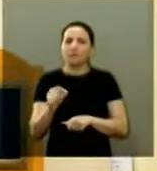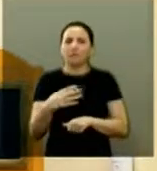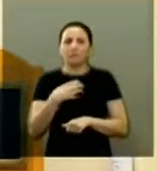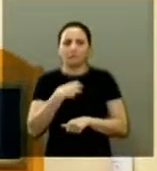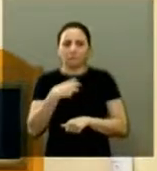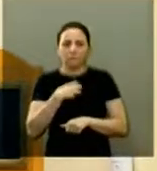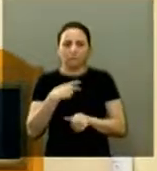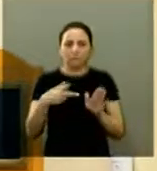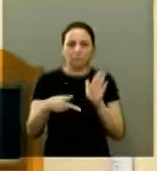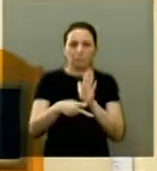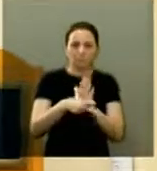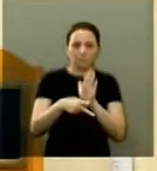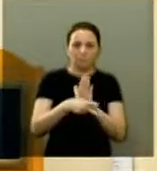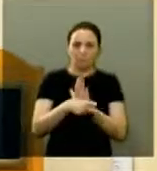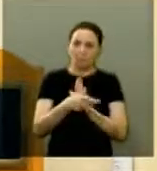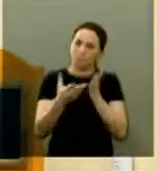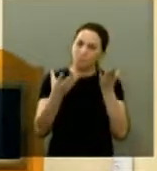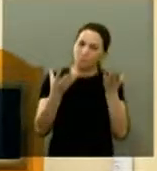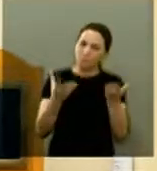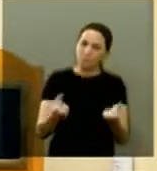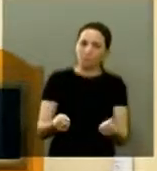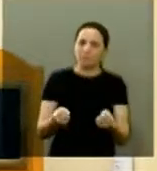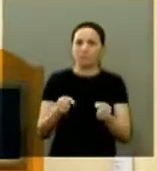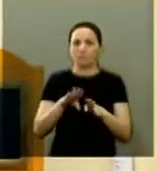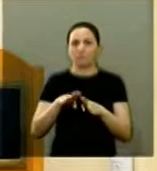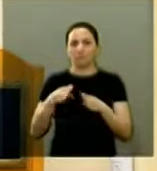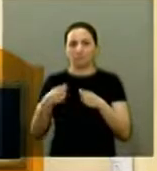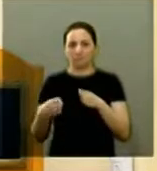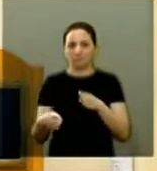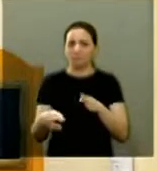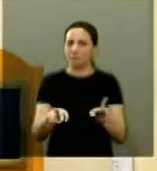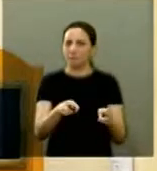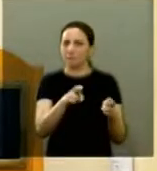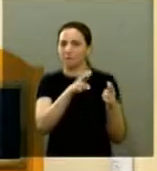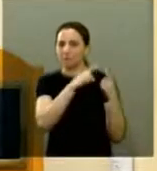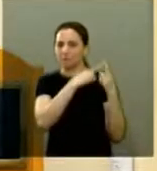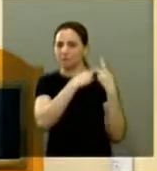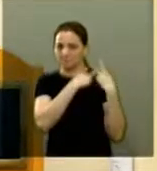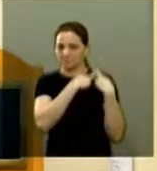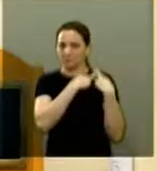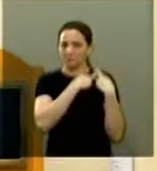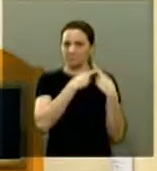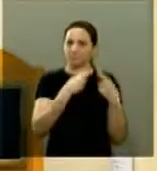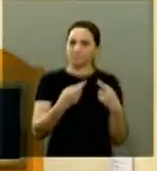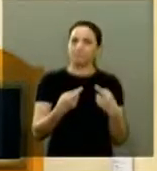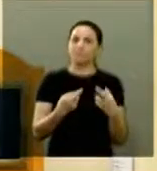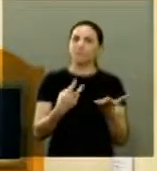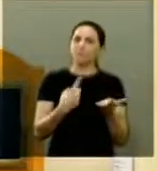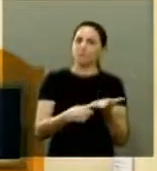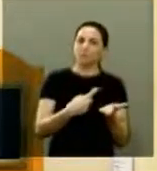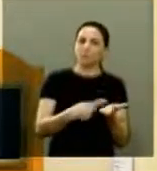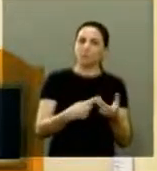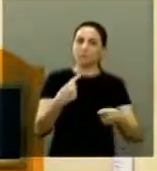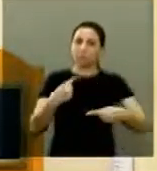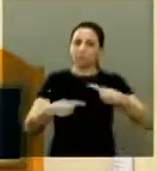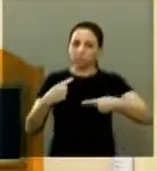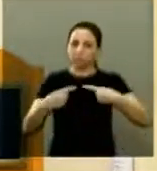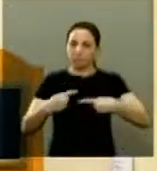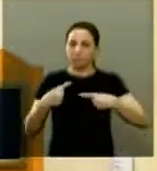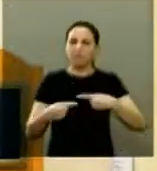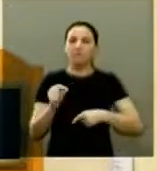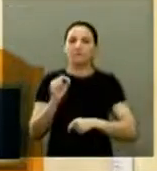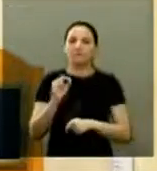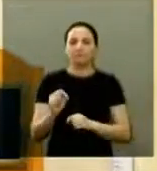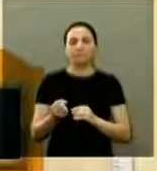forma como ela assumiu aqui a Câmara Municipal com muita responsabilidade, muito compromisso com as discussões